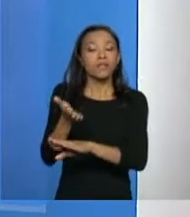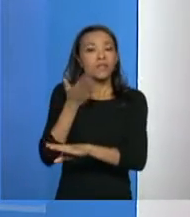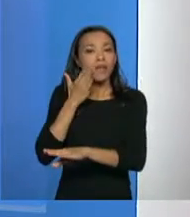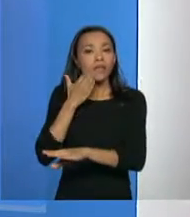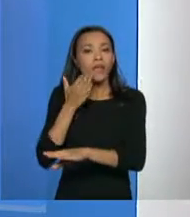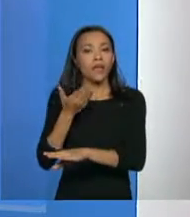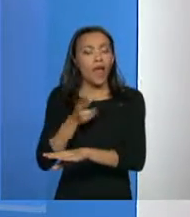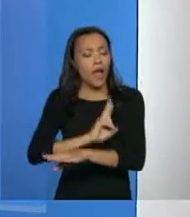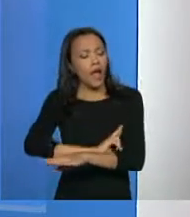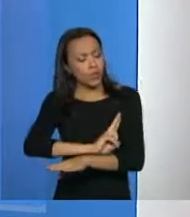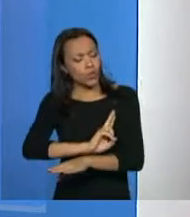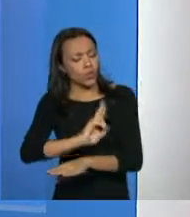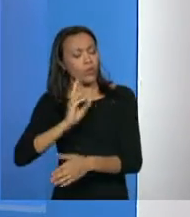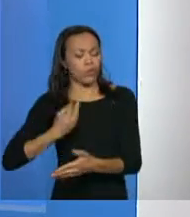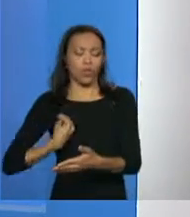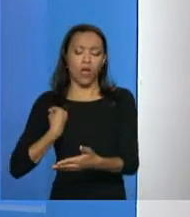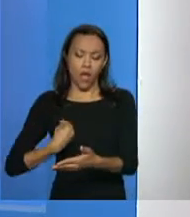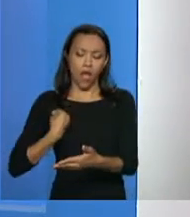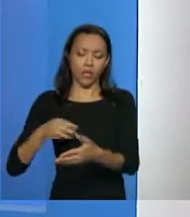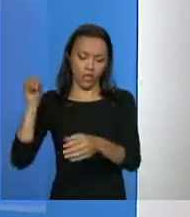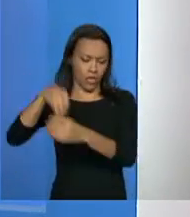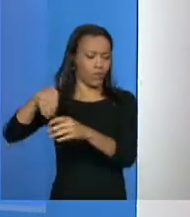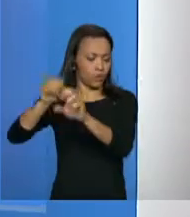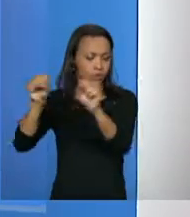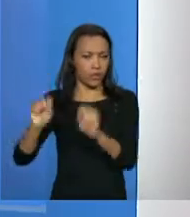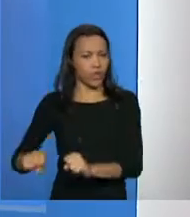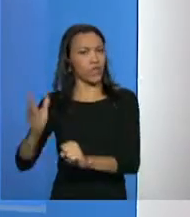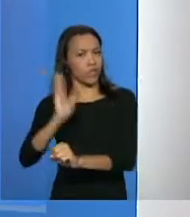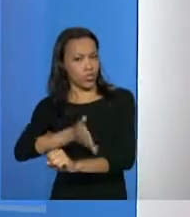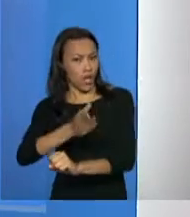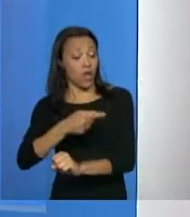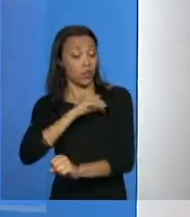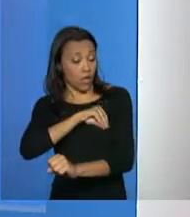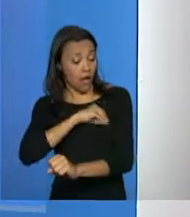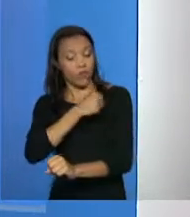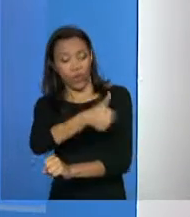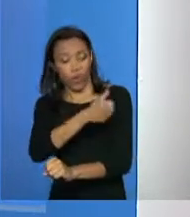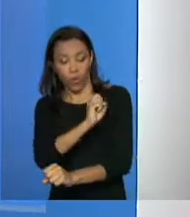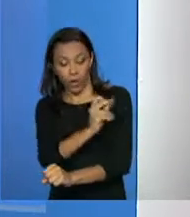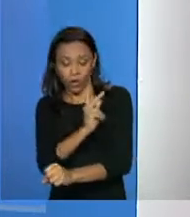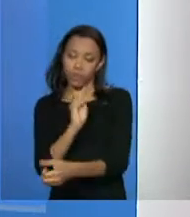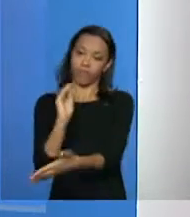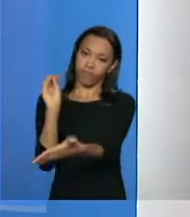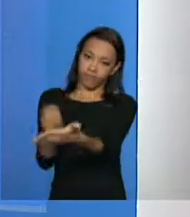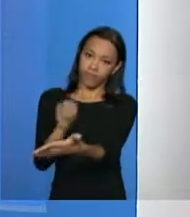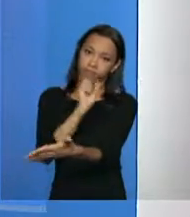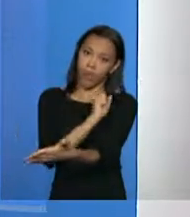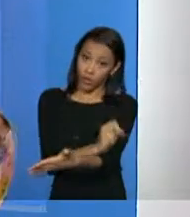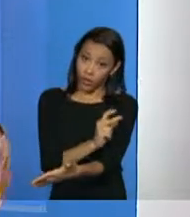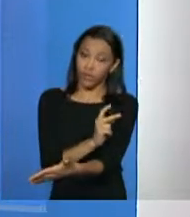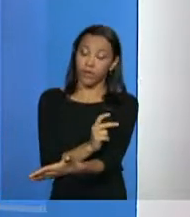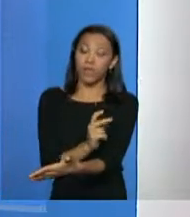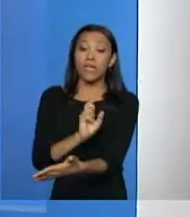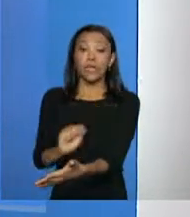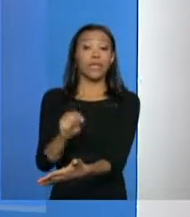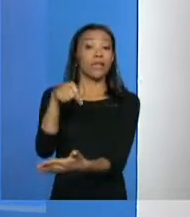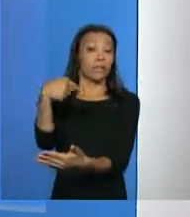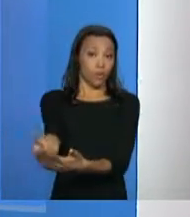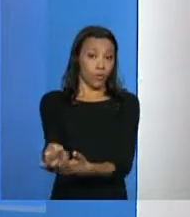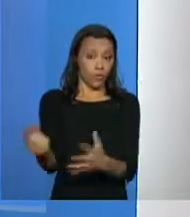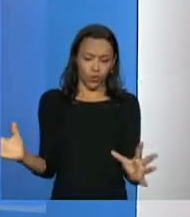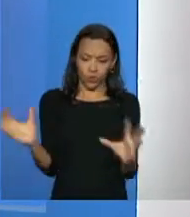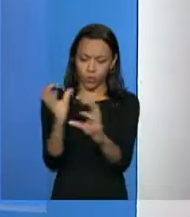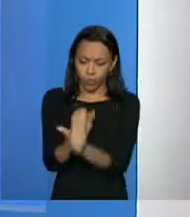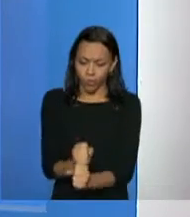está aqui no Cadastro Único, tal, pipipi. A senhora já tem renda também. Ok, vamos colocar você aqui. Depois que ele juntou